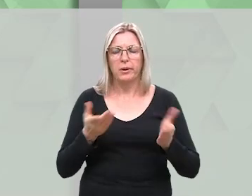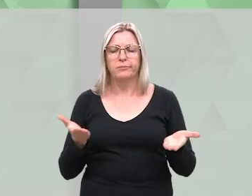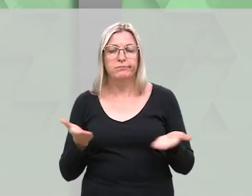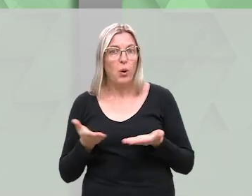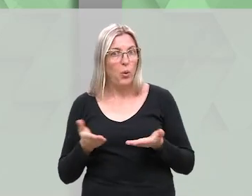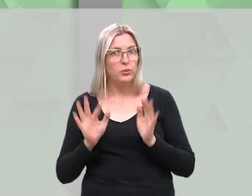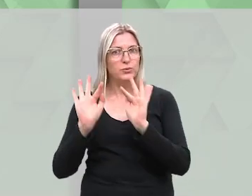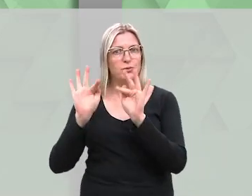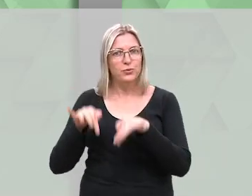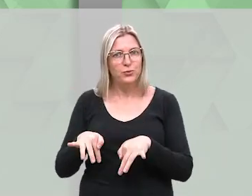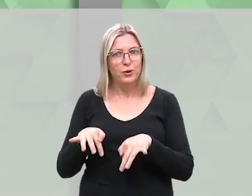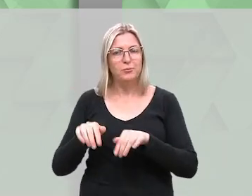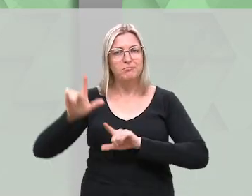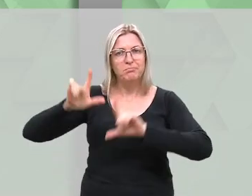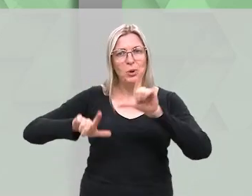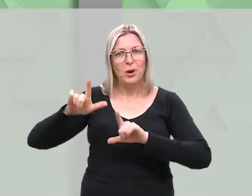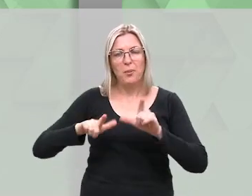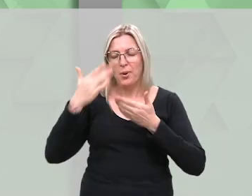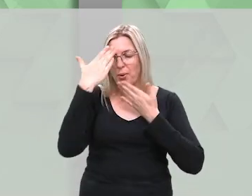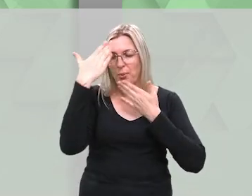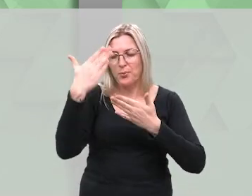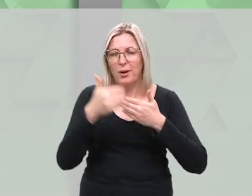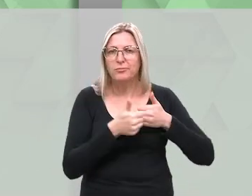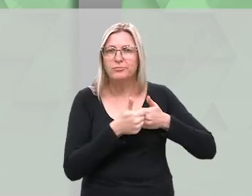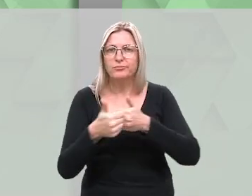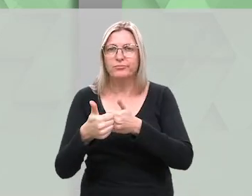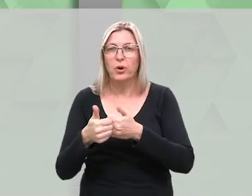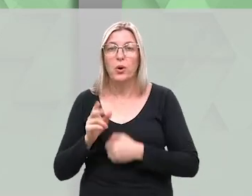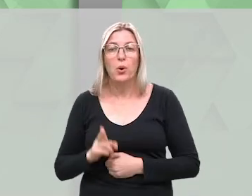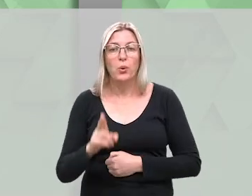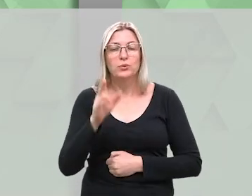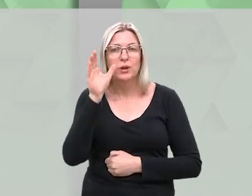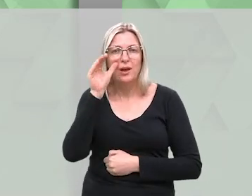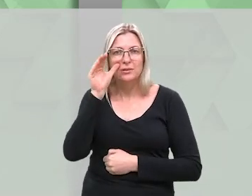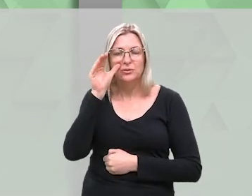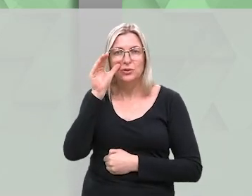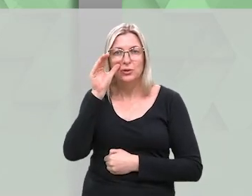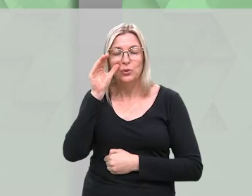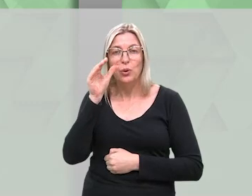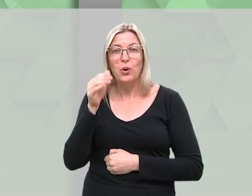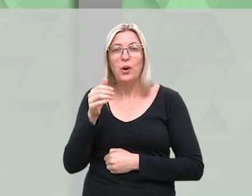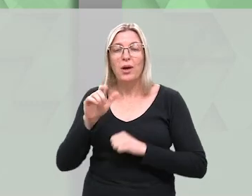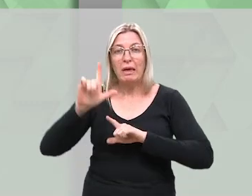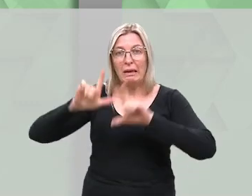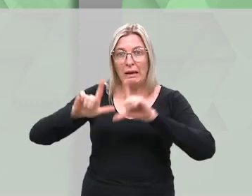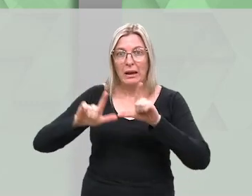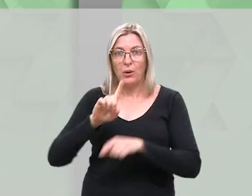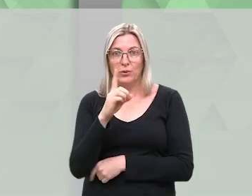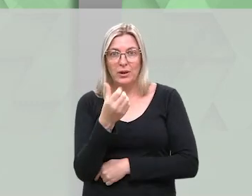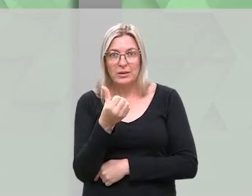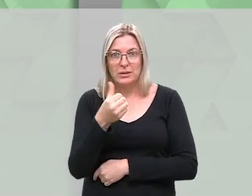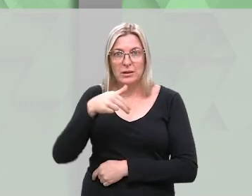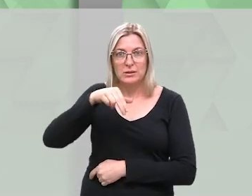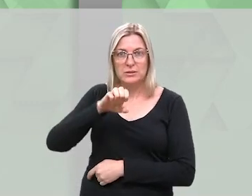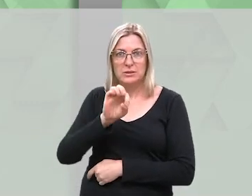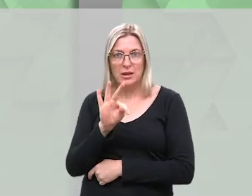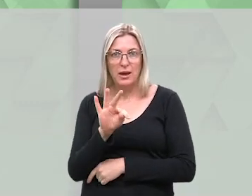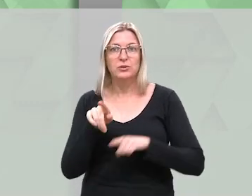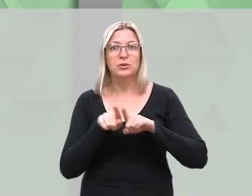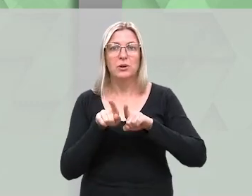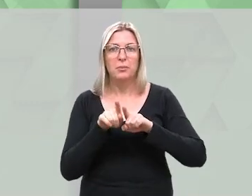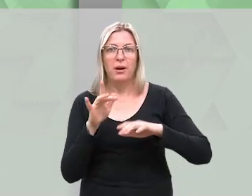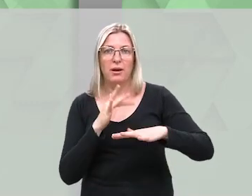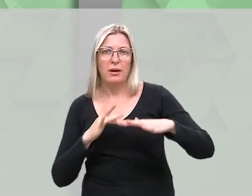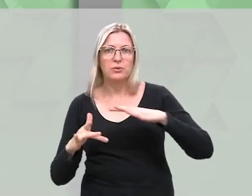Hoje a gente fica por aqui. Obrigada pela companhia. Siga acompanhando a nossa programação pelo canal 16 da NET e também